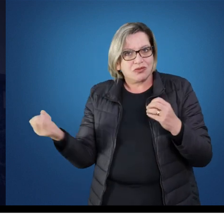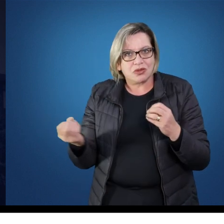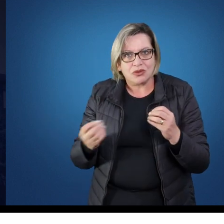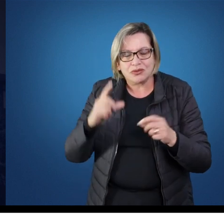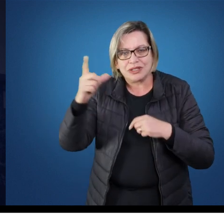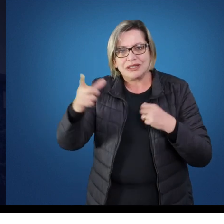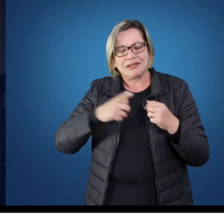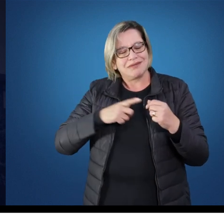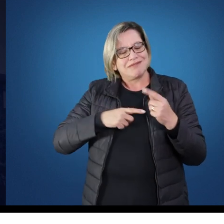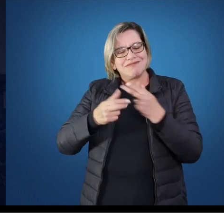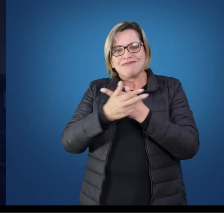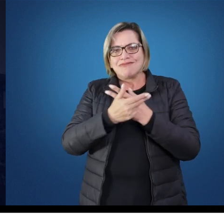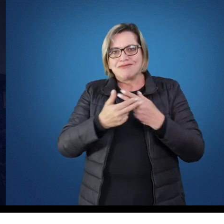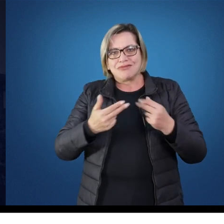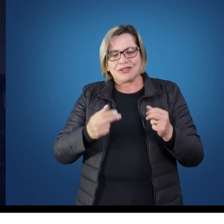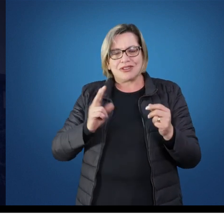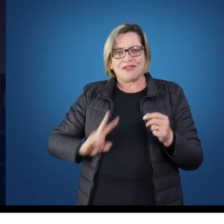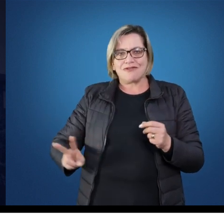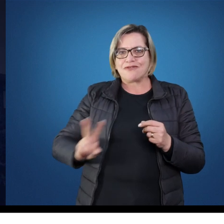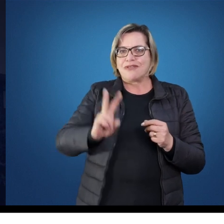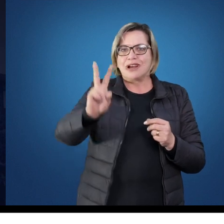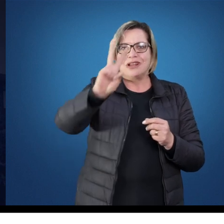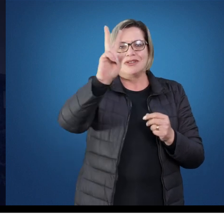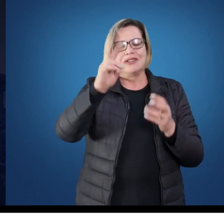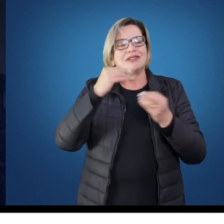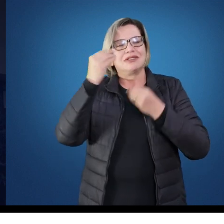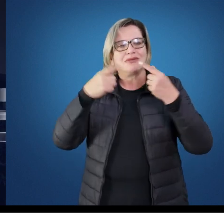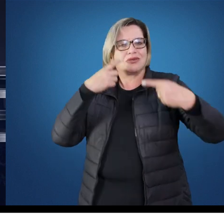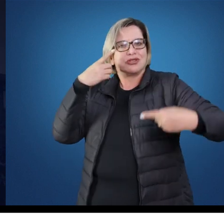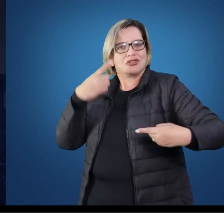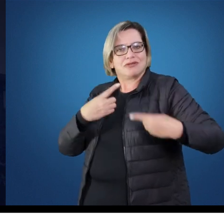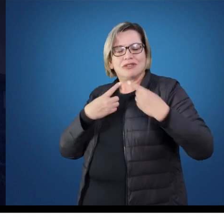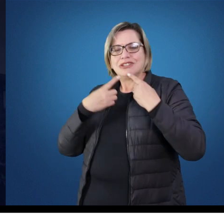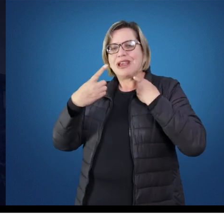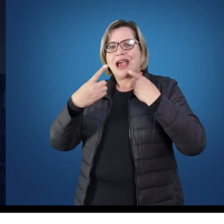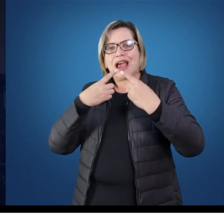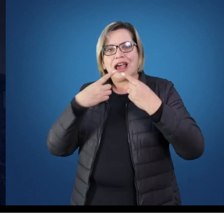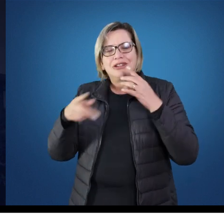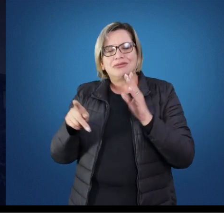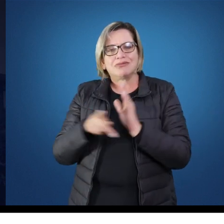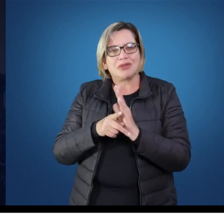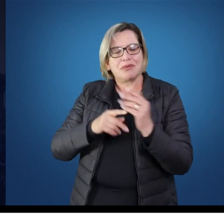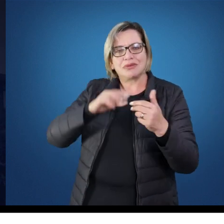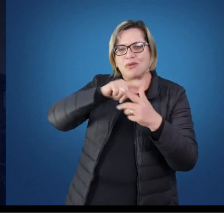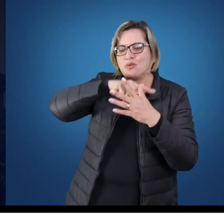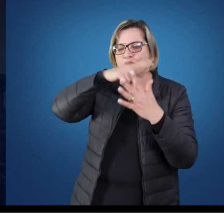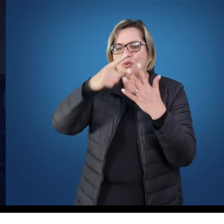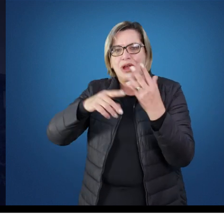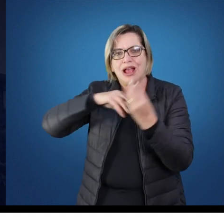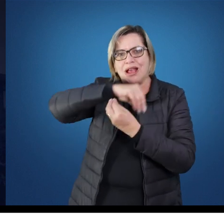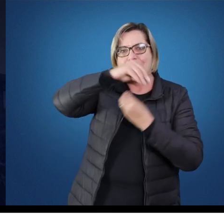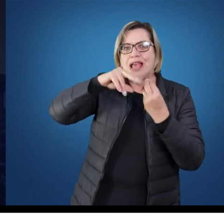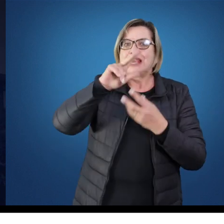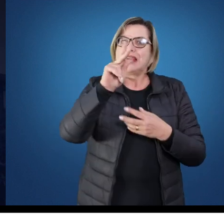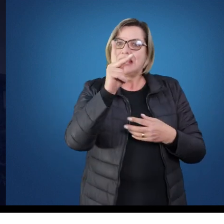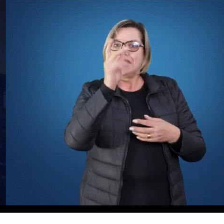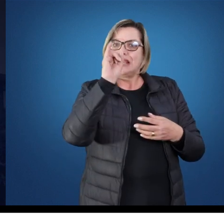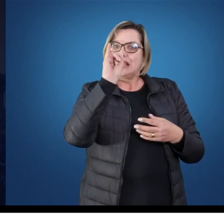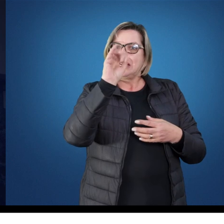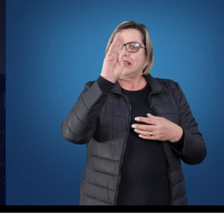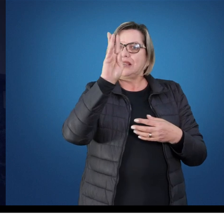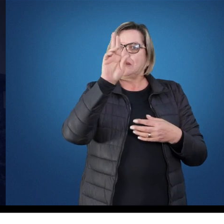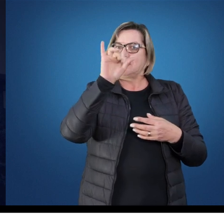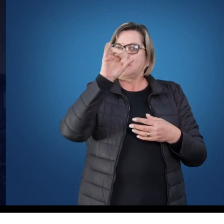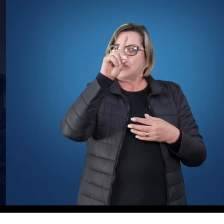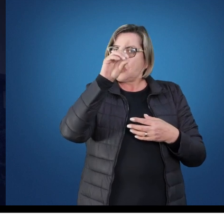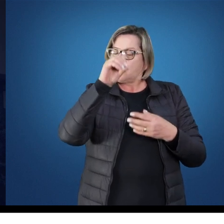que traz, entre outros aspectos, a valorização para o diálogo entre as áreas e para produções híbridas. O